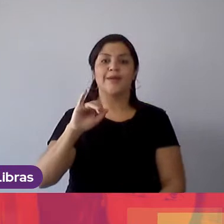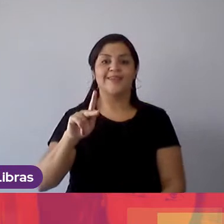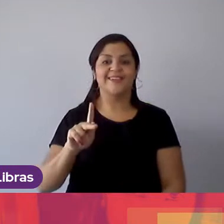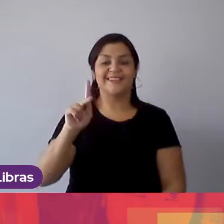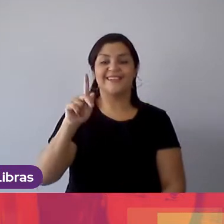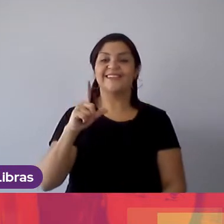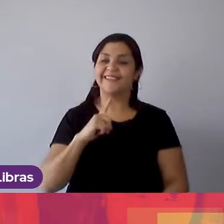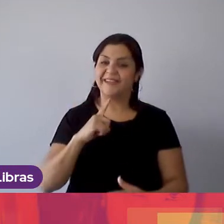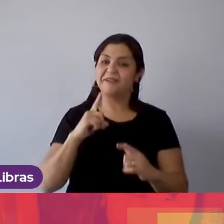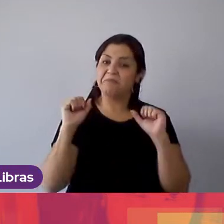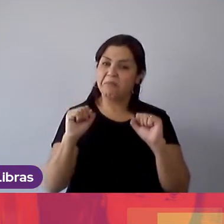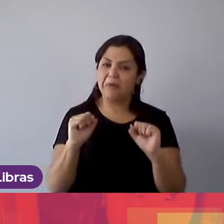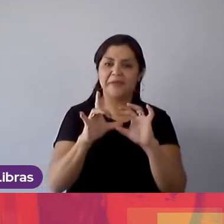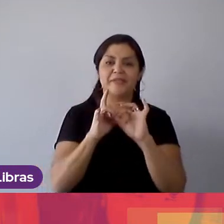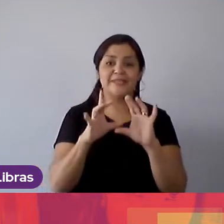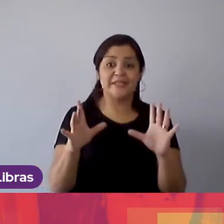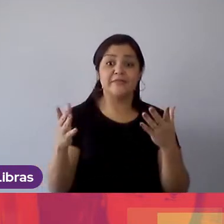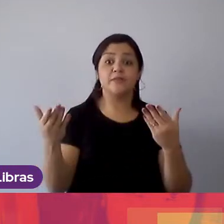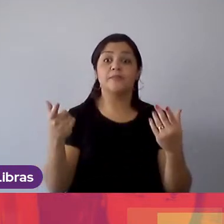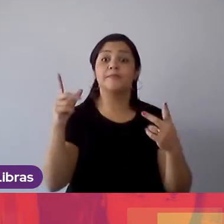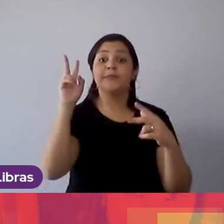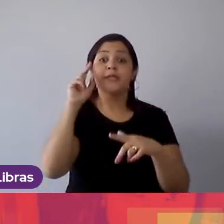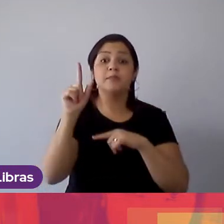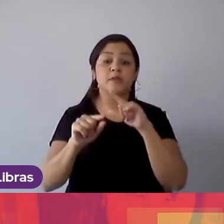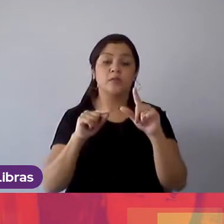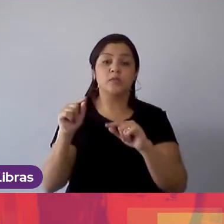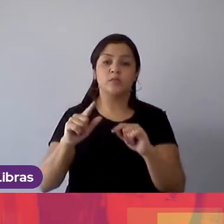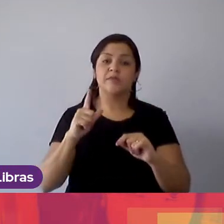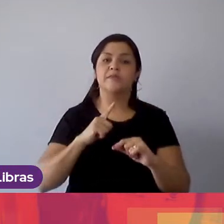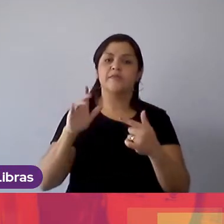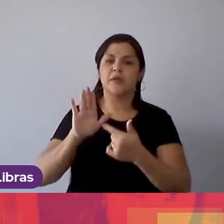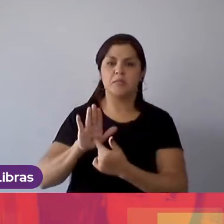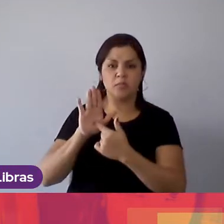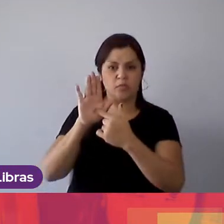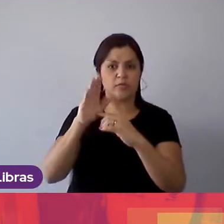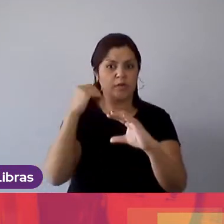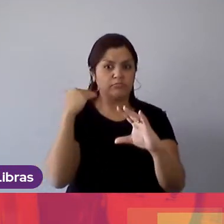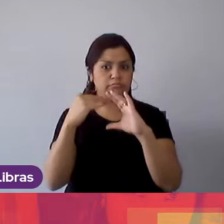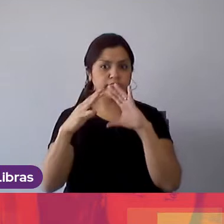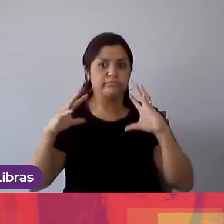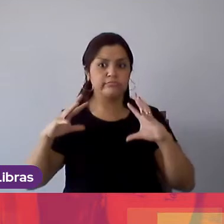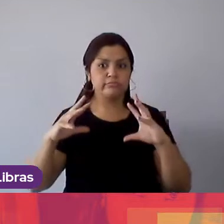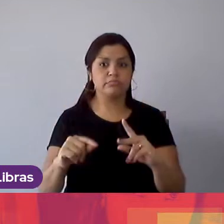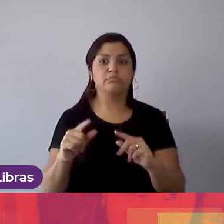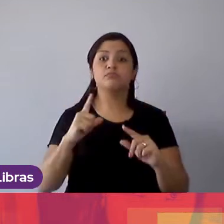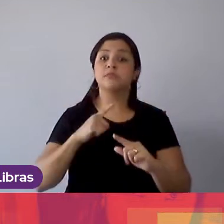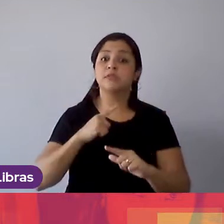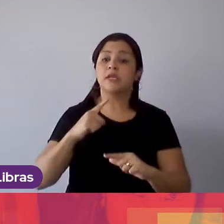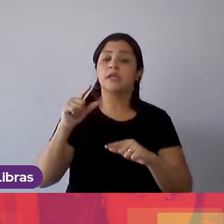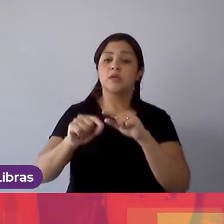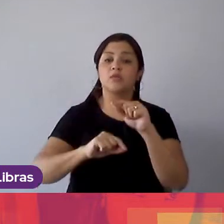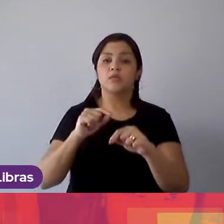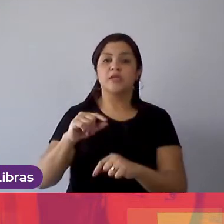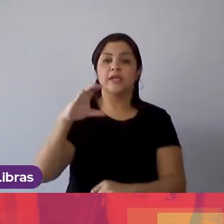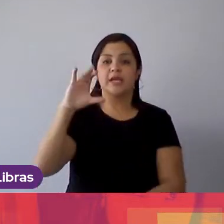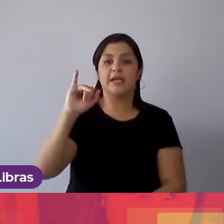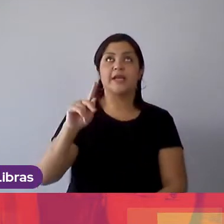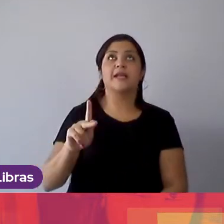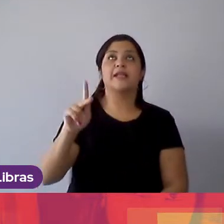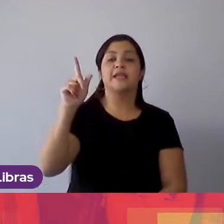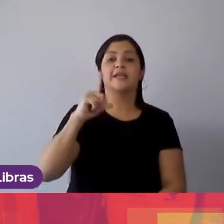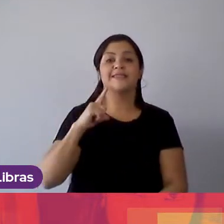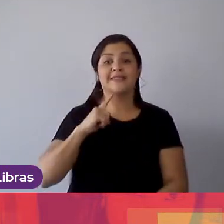complementares para vocês. Em novembro, a gente vai enviar para todo mundo que fizer essas horas, pelo e-mail que vocês cadastraram na